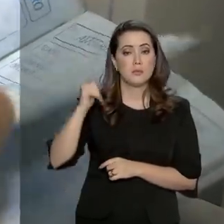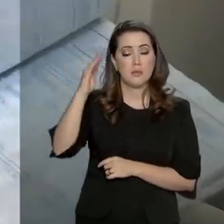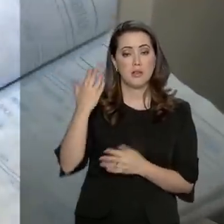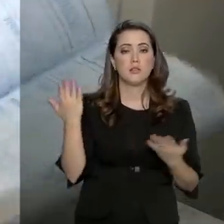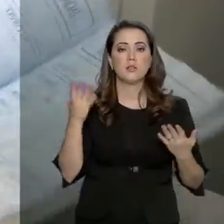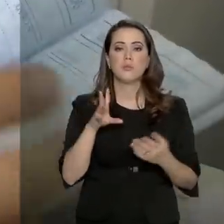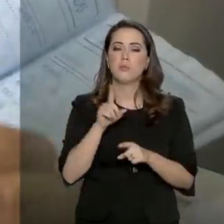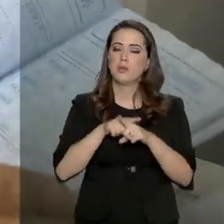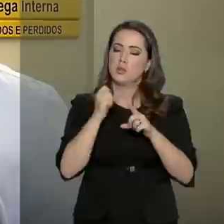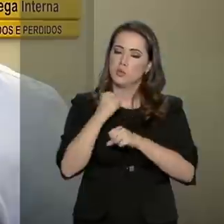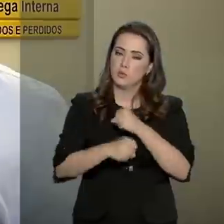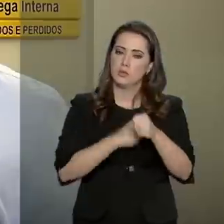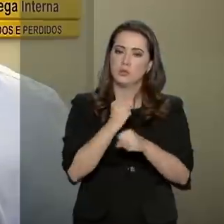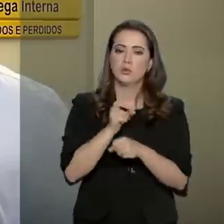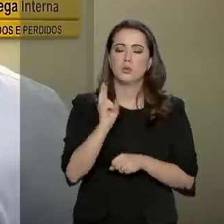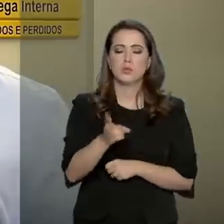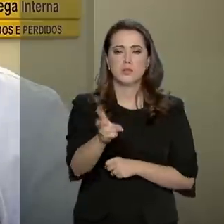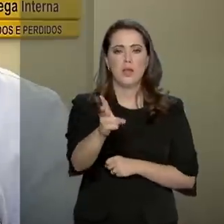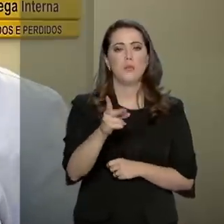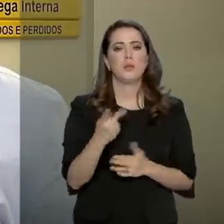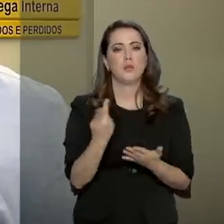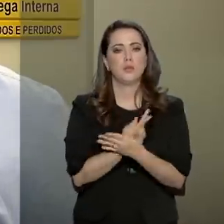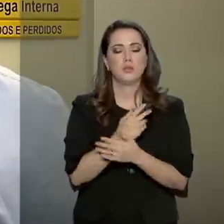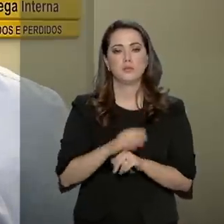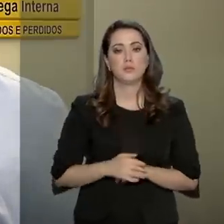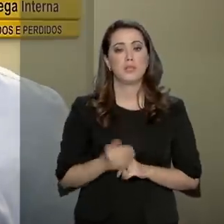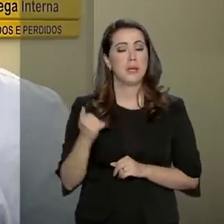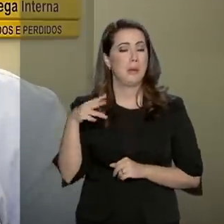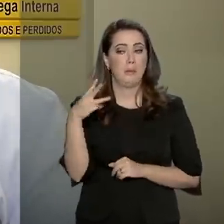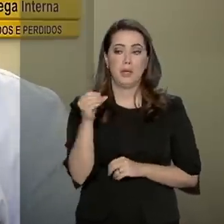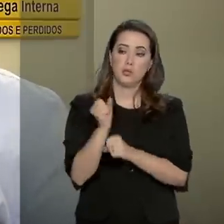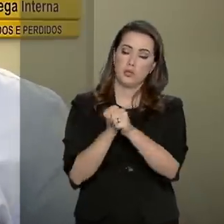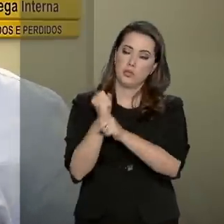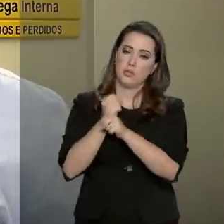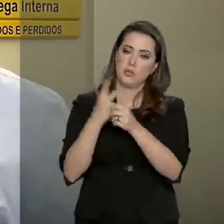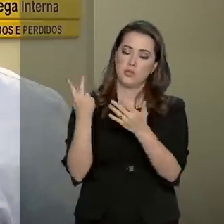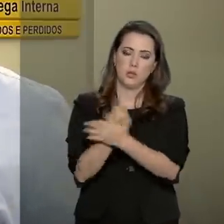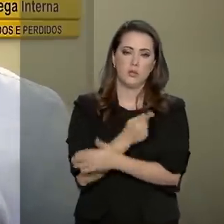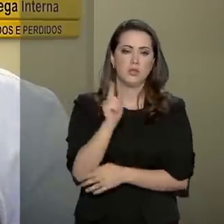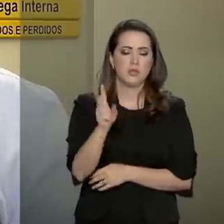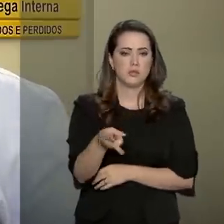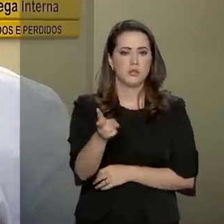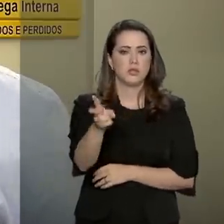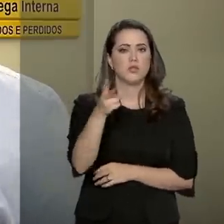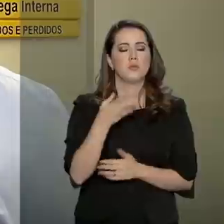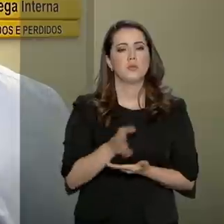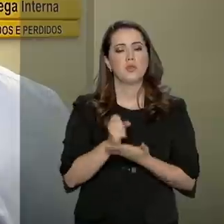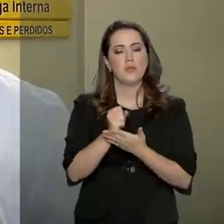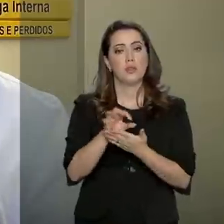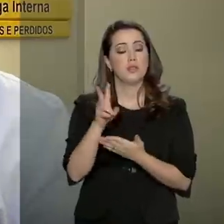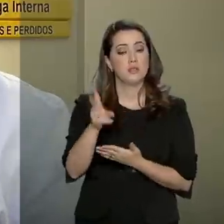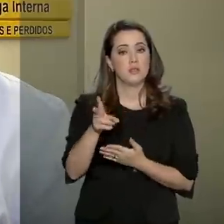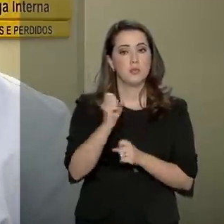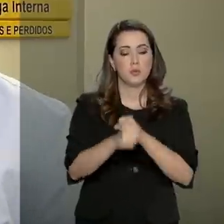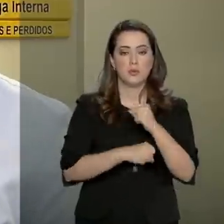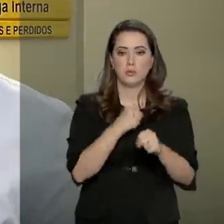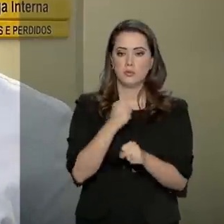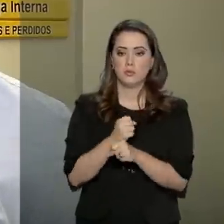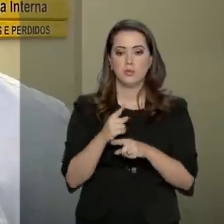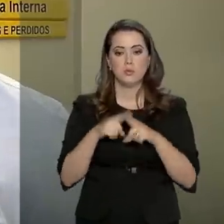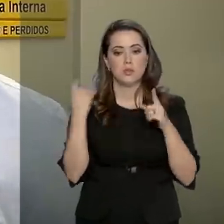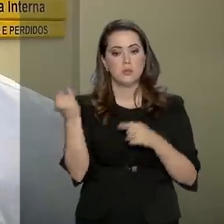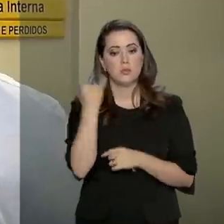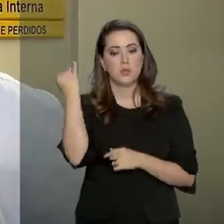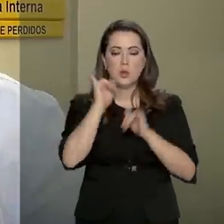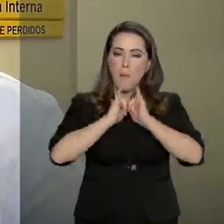funciona o ano todo. É um serviço de mais de 30 anos, que ele é prestado durante todo o ano. Por isso é importante